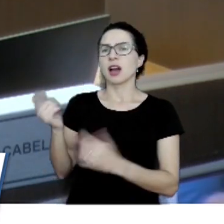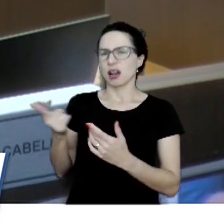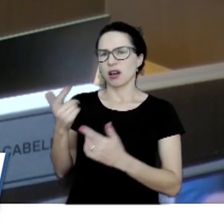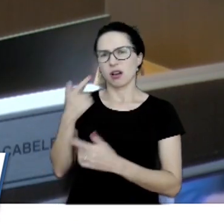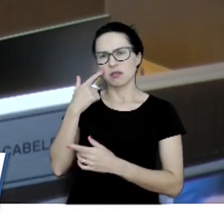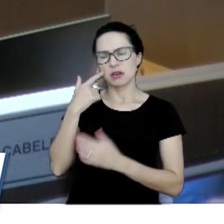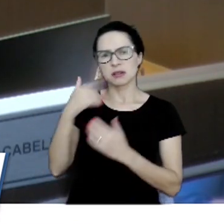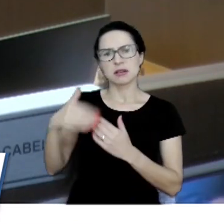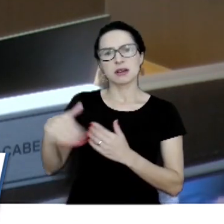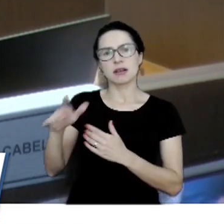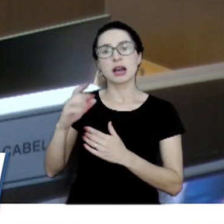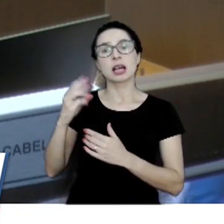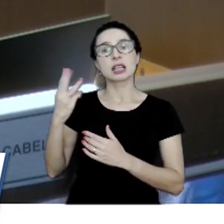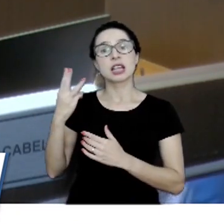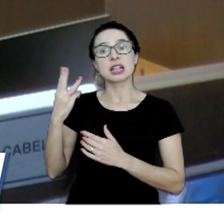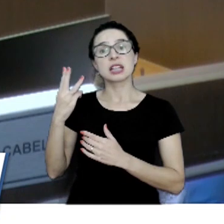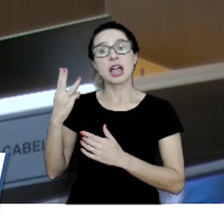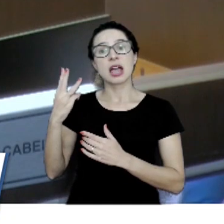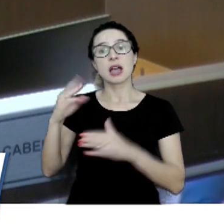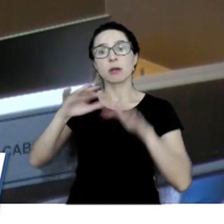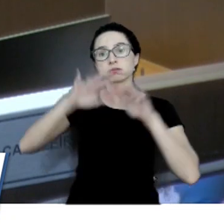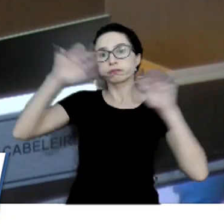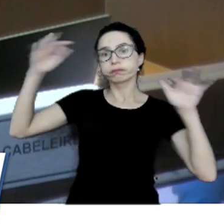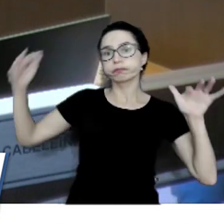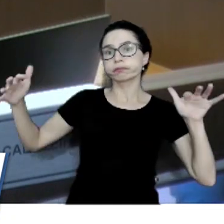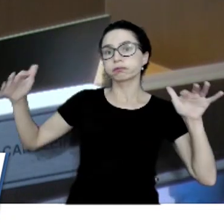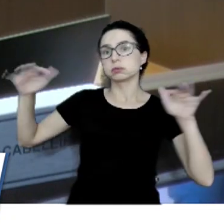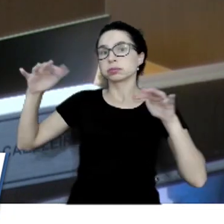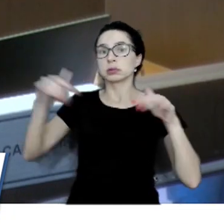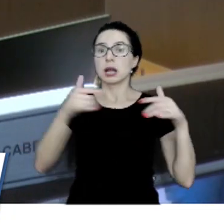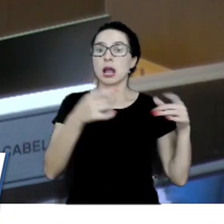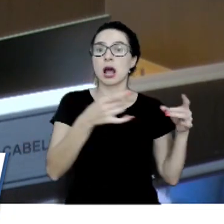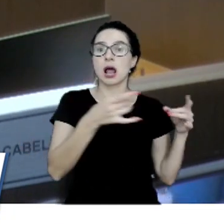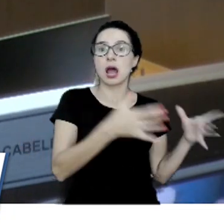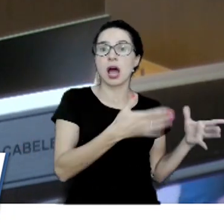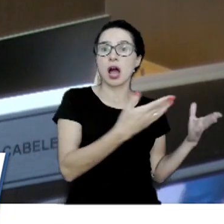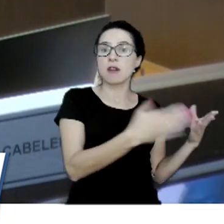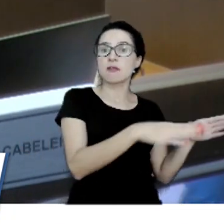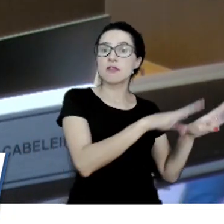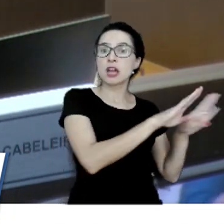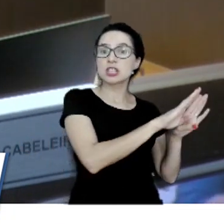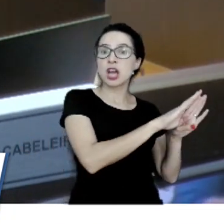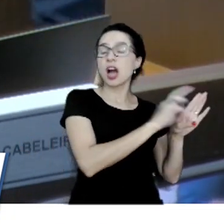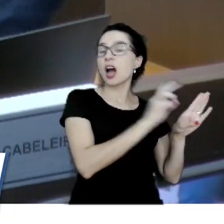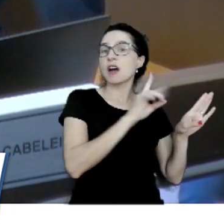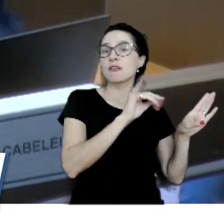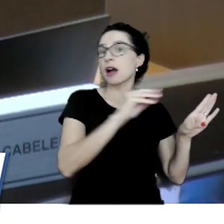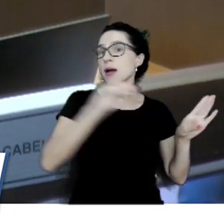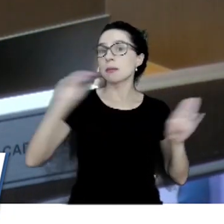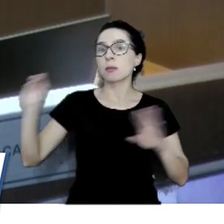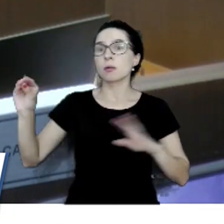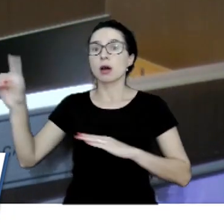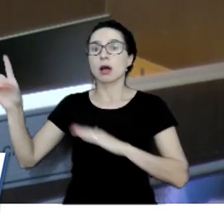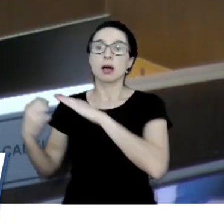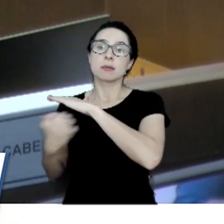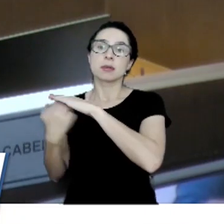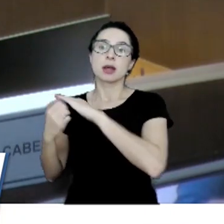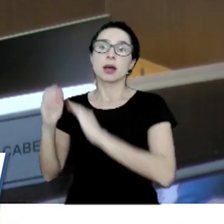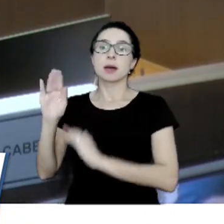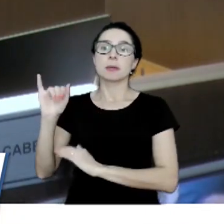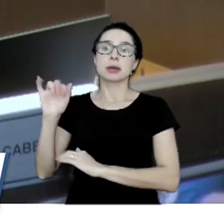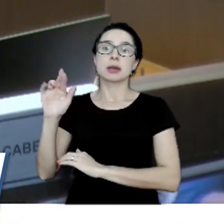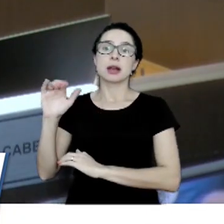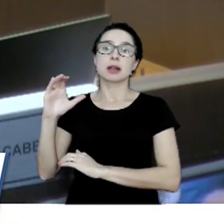ele tem três barracões, largos do barracão aqui dele, fechado, e vai montar uma empresa lá em Biracir, igual aconteceu